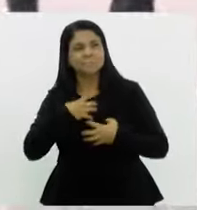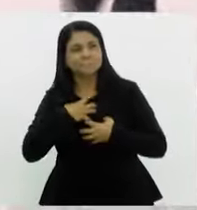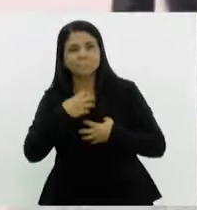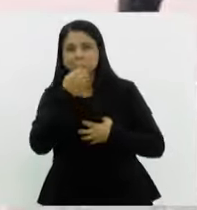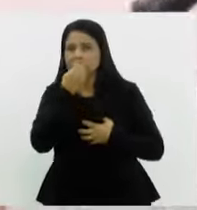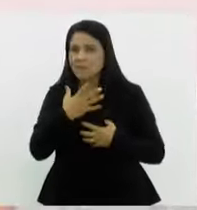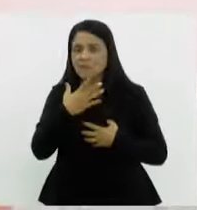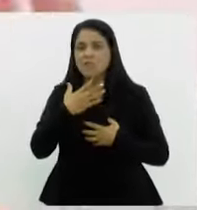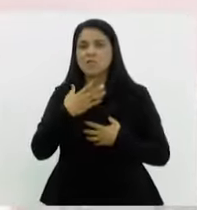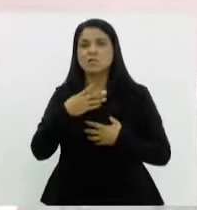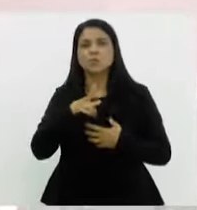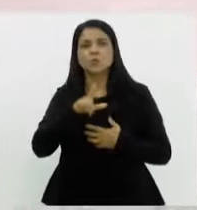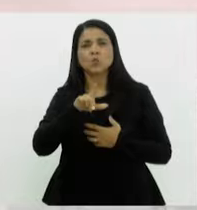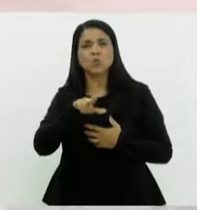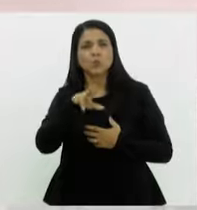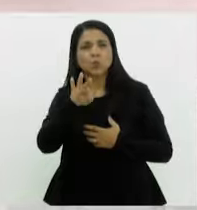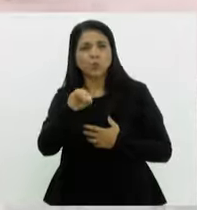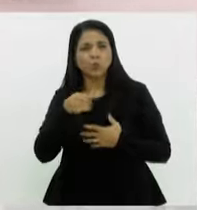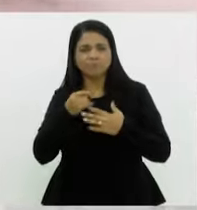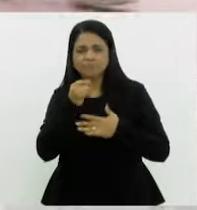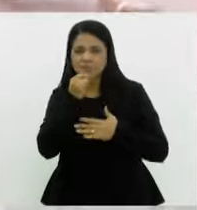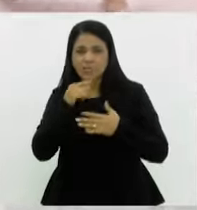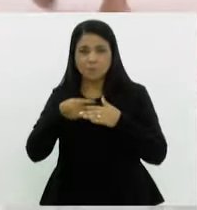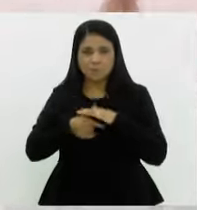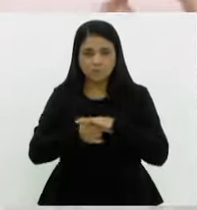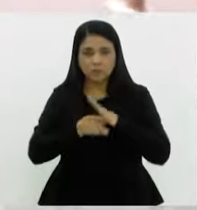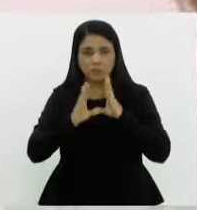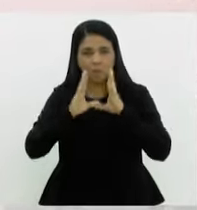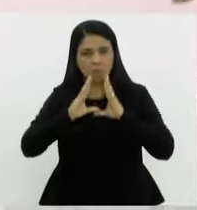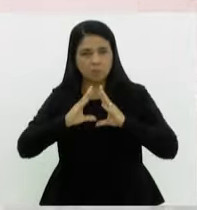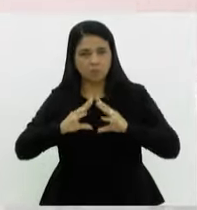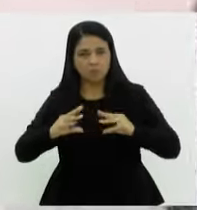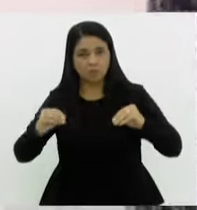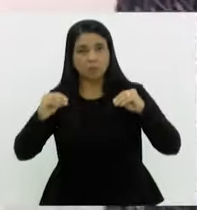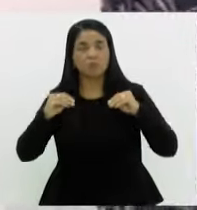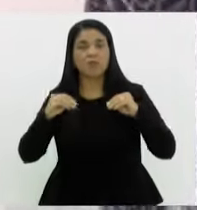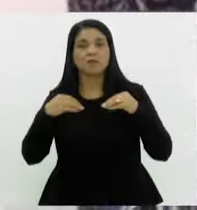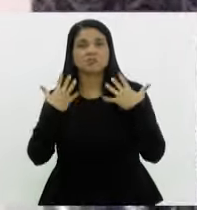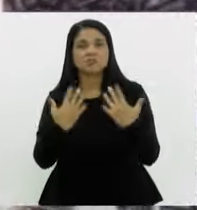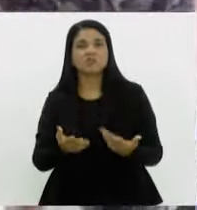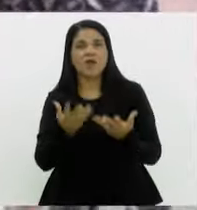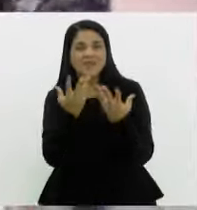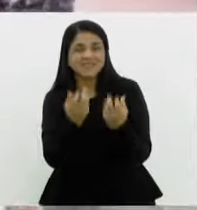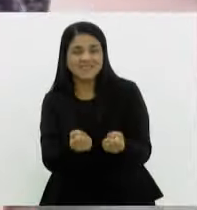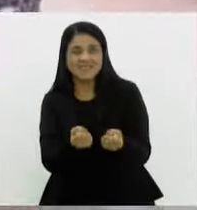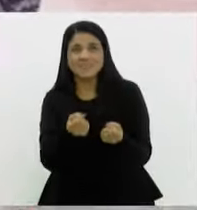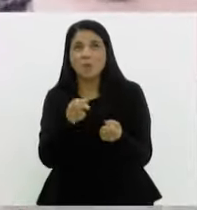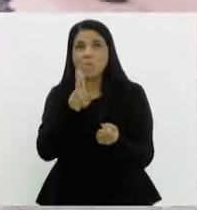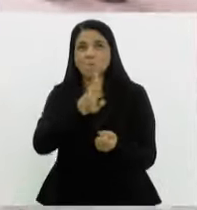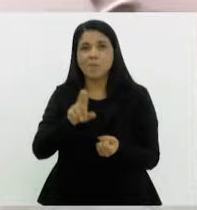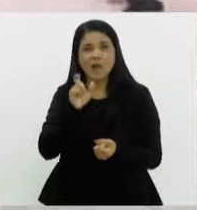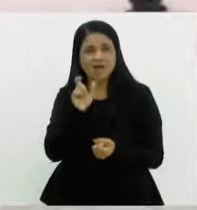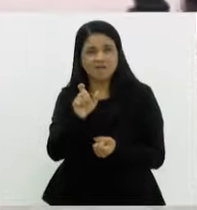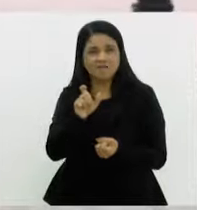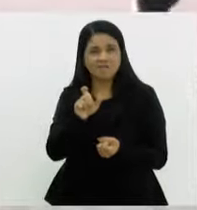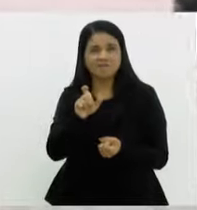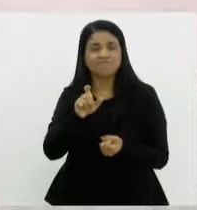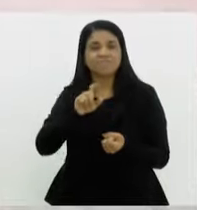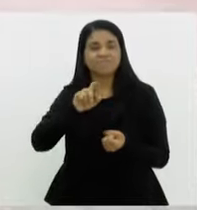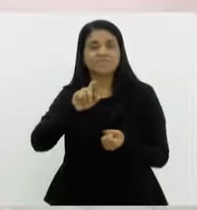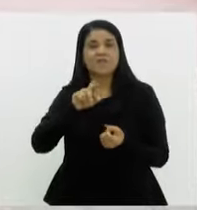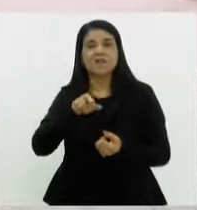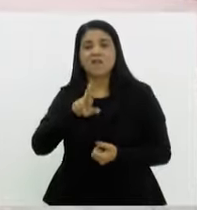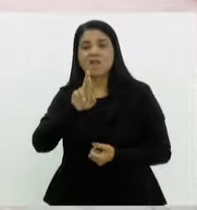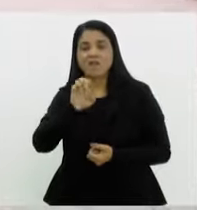já elaborou o luto dela, né? Que ela já entrou naquele estágio de aceitação, que a gente nem usa muito a aceitação, gente usa a ressignificação.